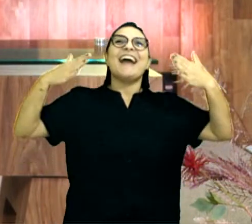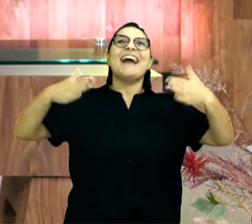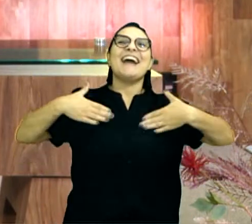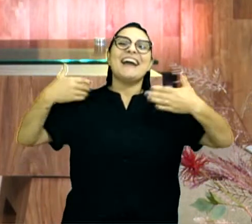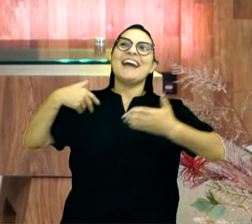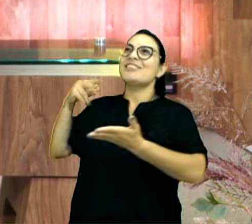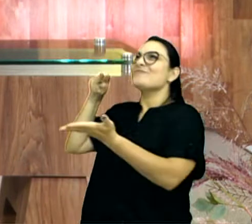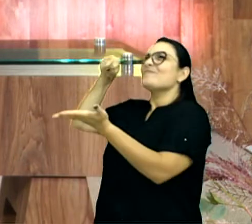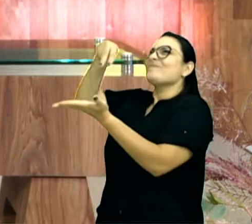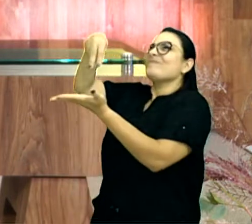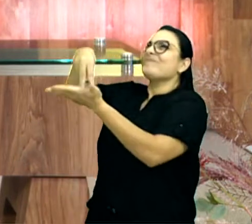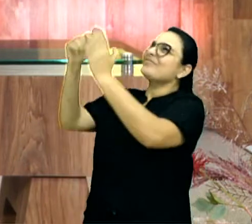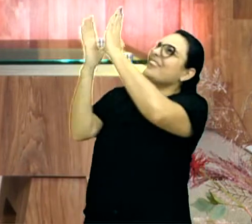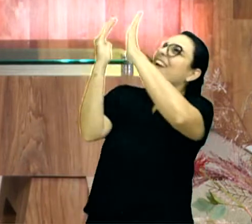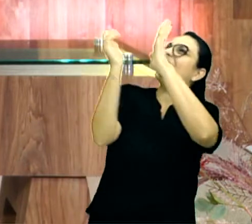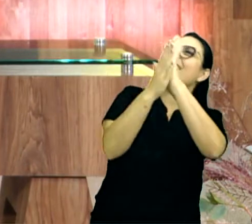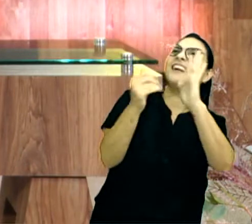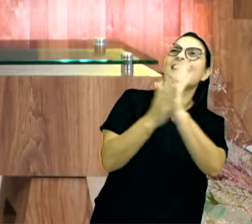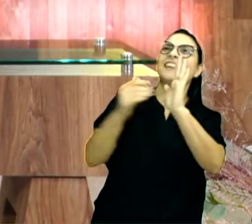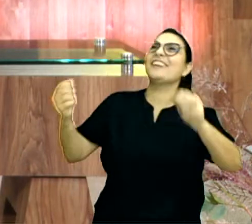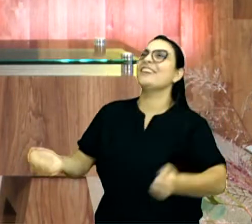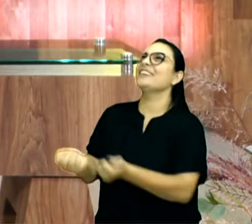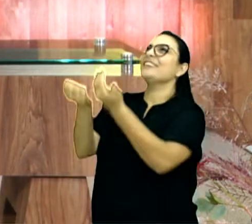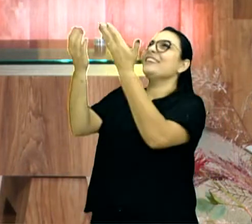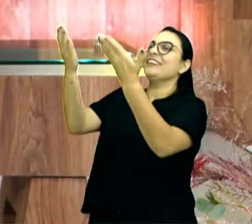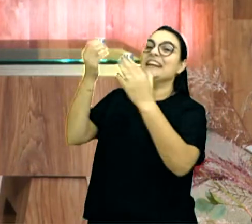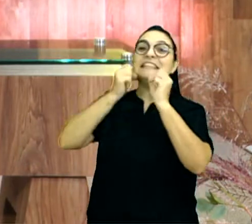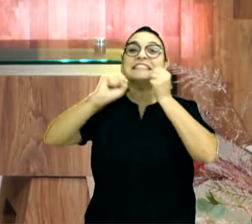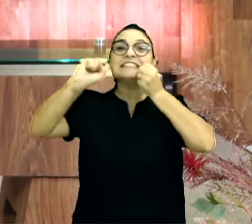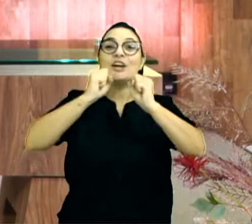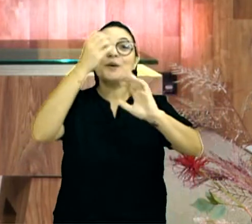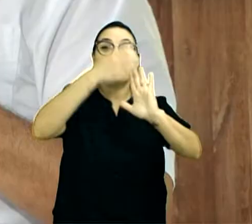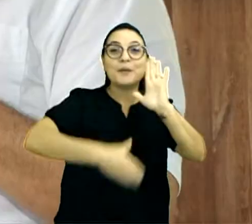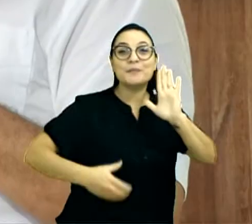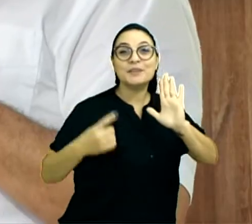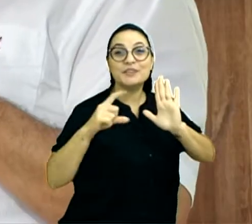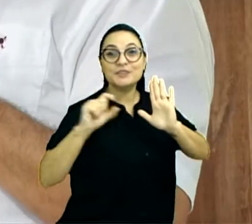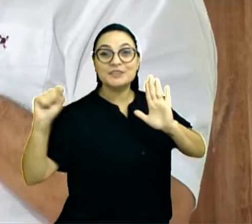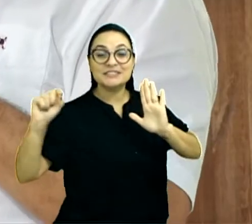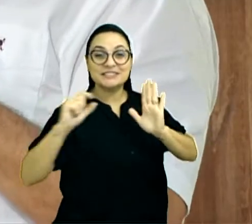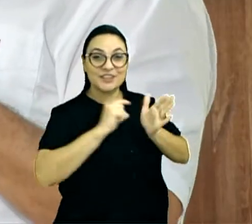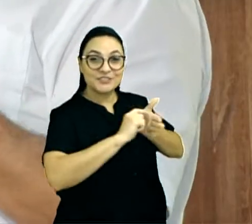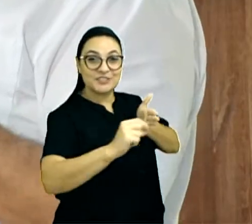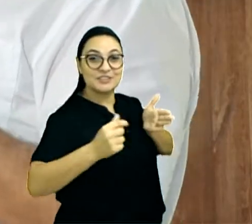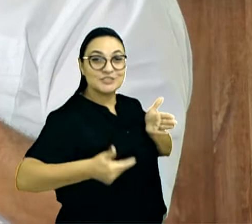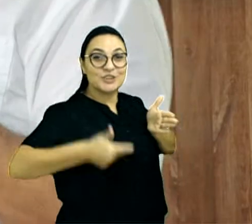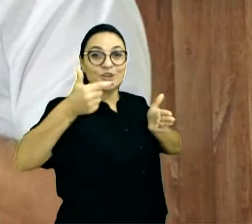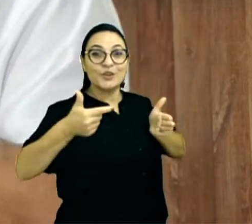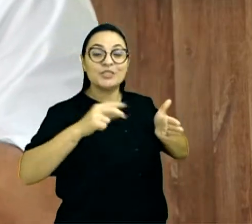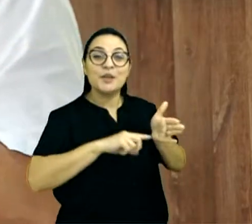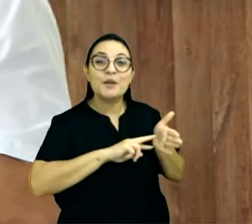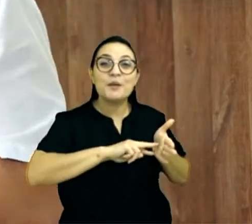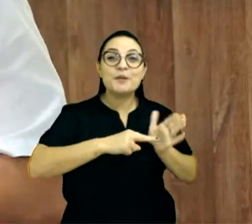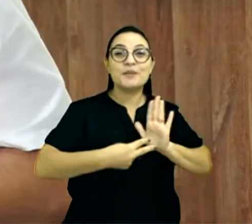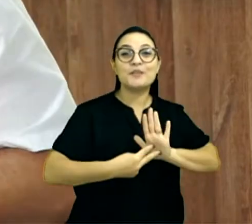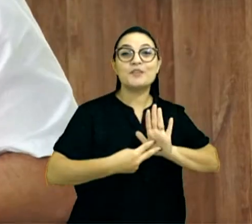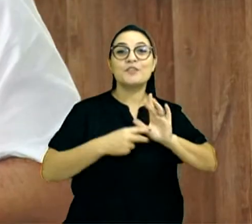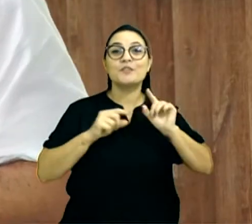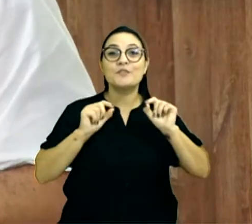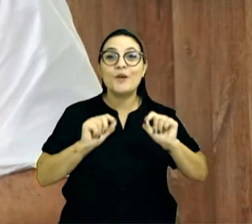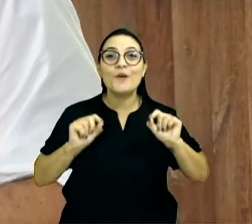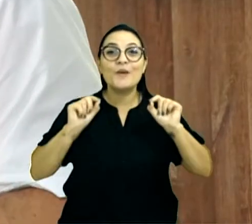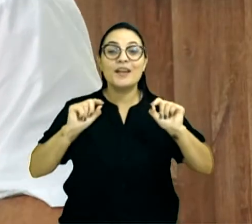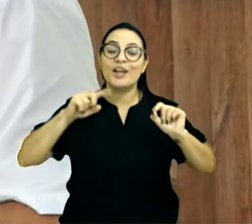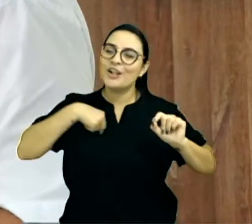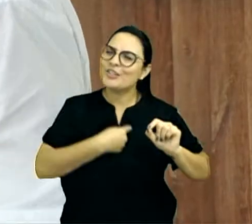dele com louvor, Salmo 100, versículo 2, celebrai com júbilo ao Senhor, servir ao